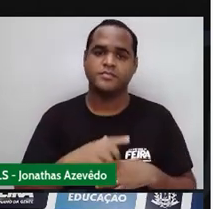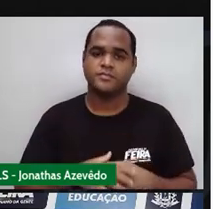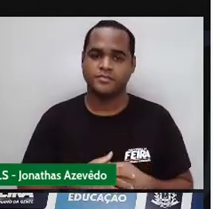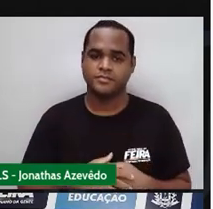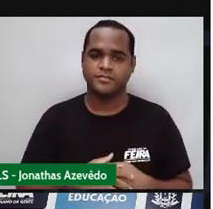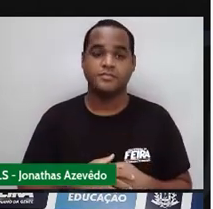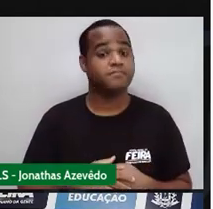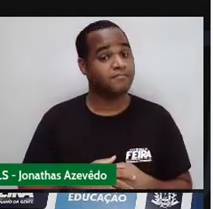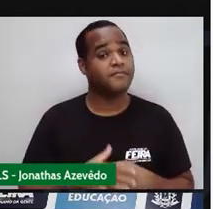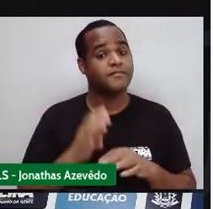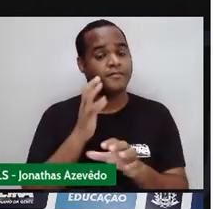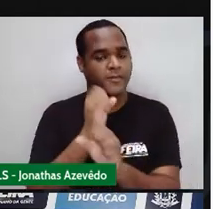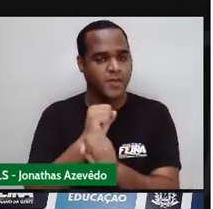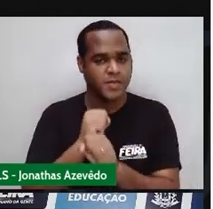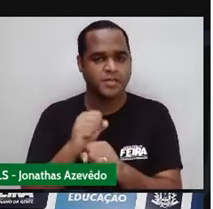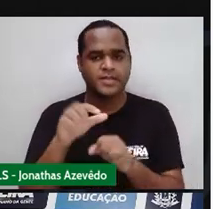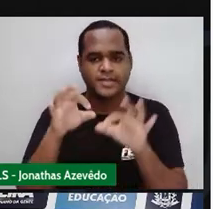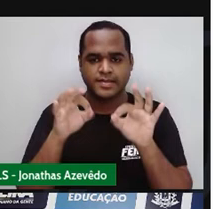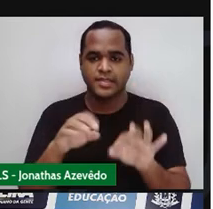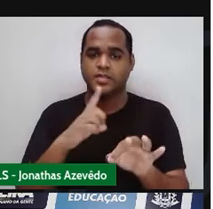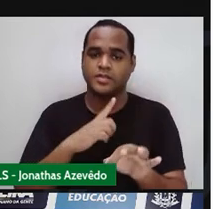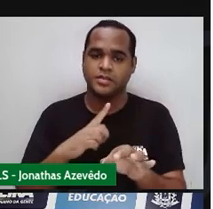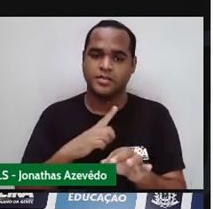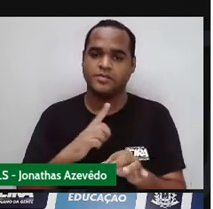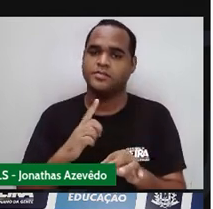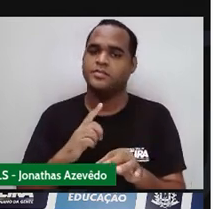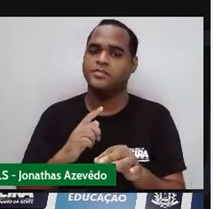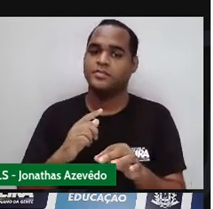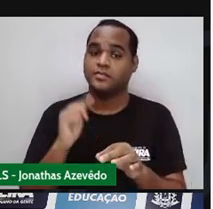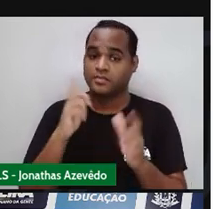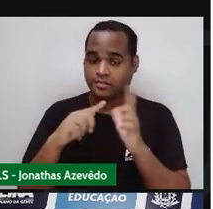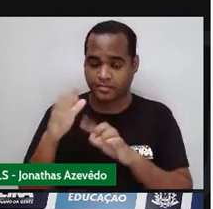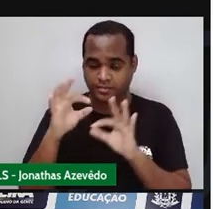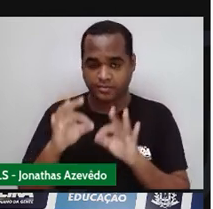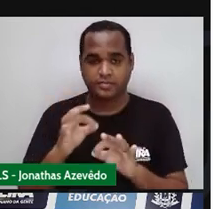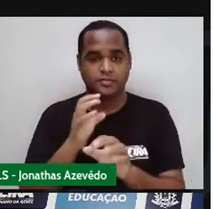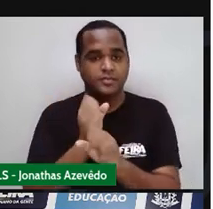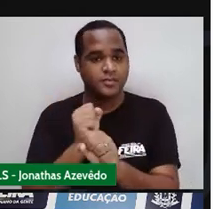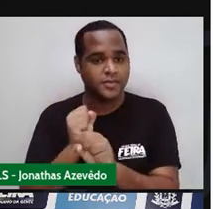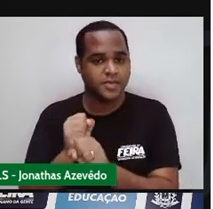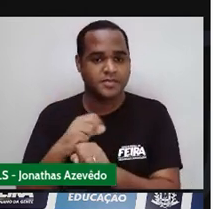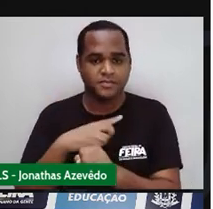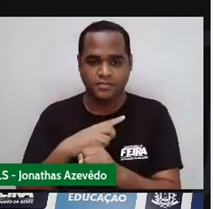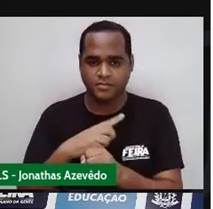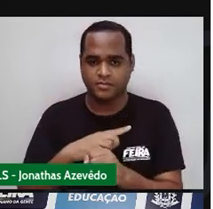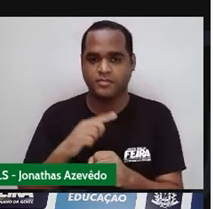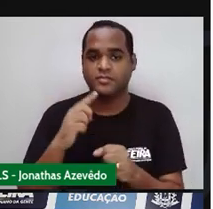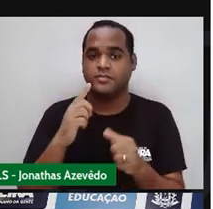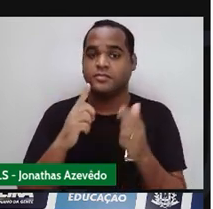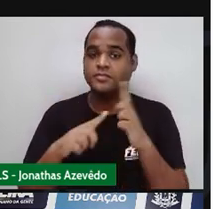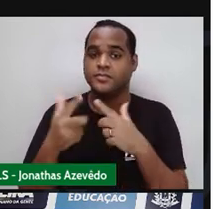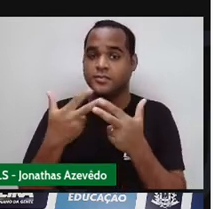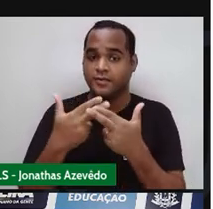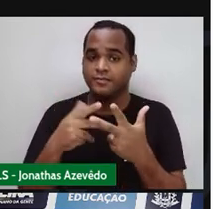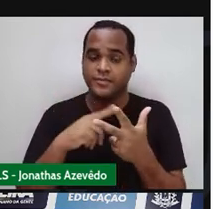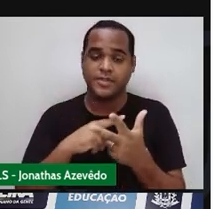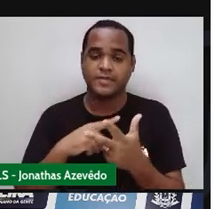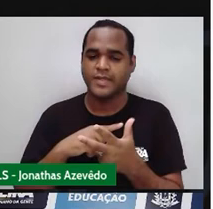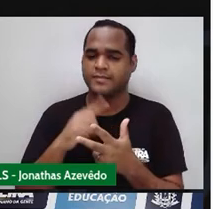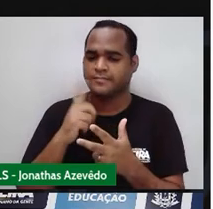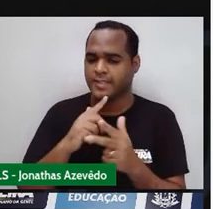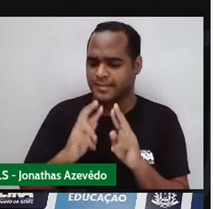Um número divisível Por 3 Você divide por 3 Acha o do meio Achando o do meio Acha quem vem antes E acha que vem depois